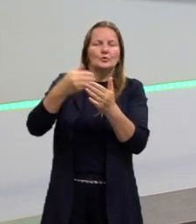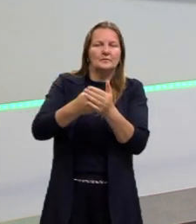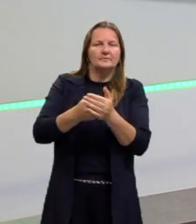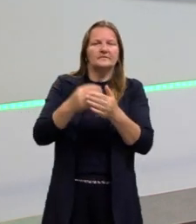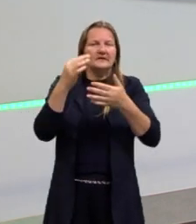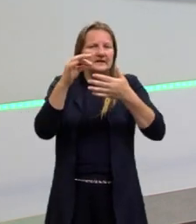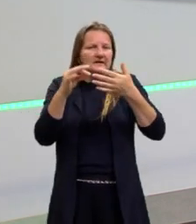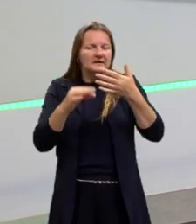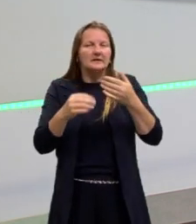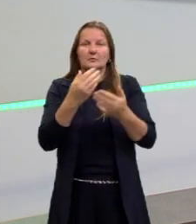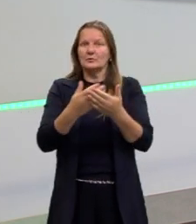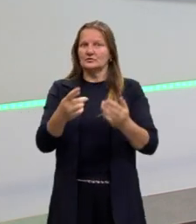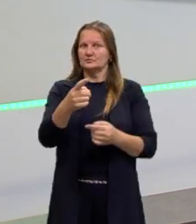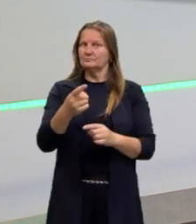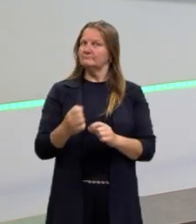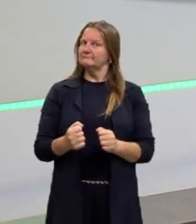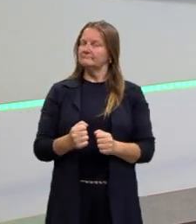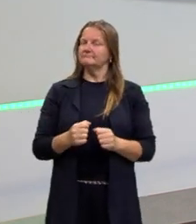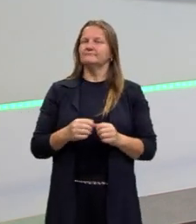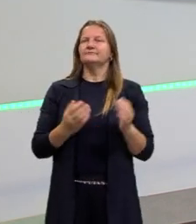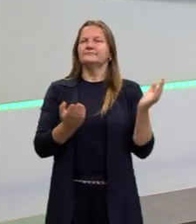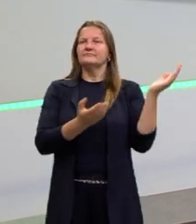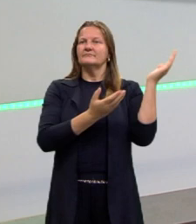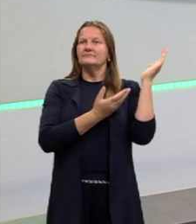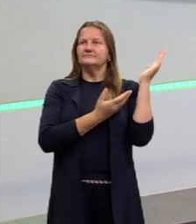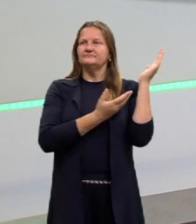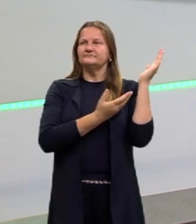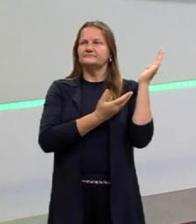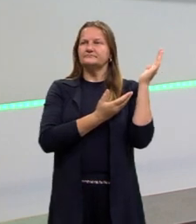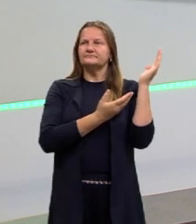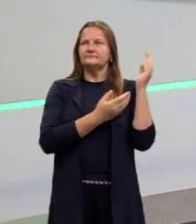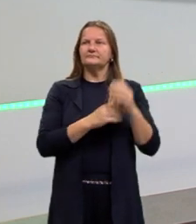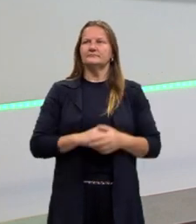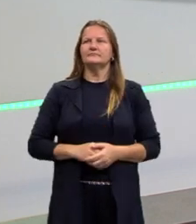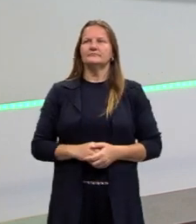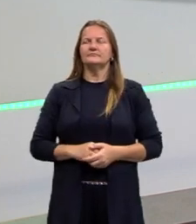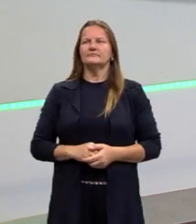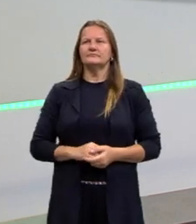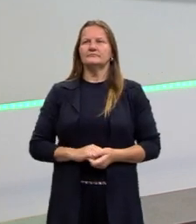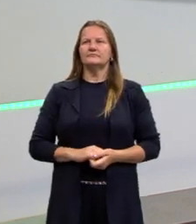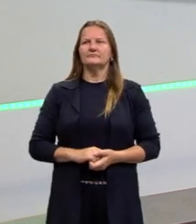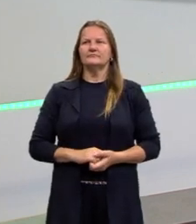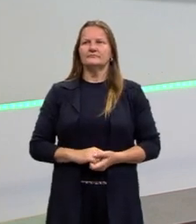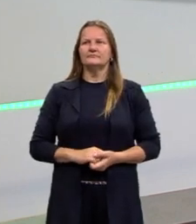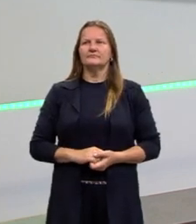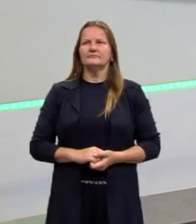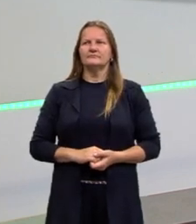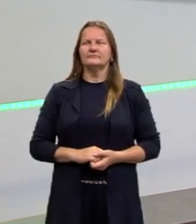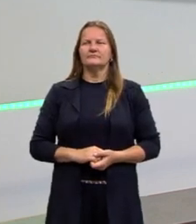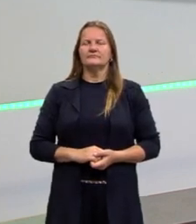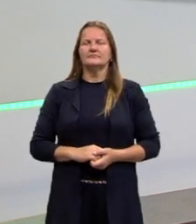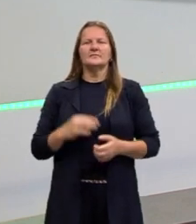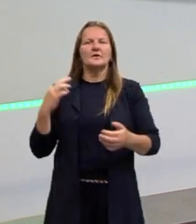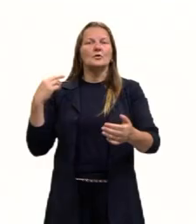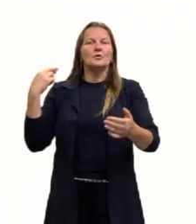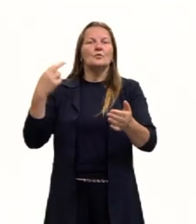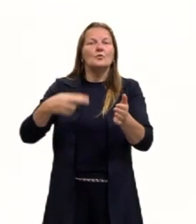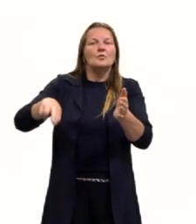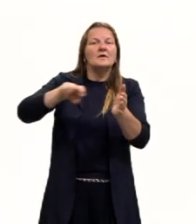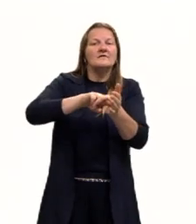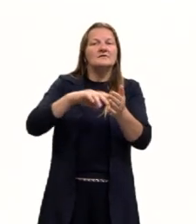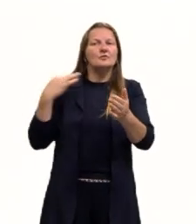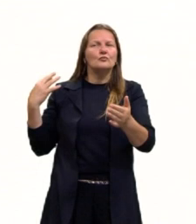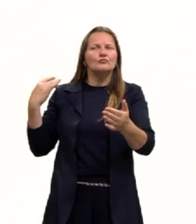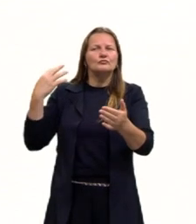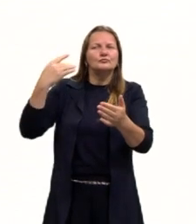passar. E nós vamos aqui para a nossa parte 1 desse aulão. Esse aulão que é a revisão. Nós começamos